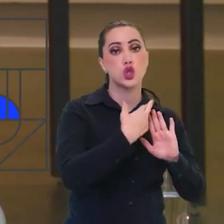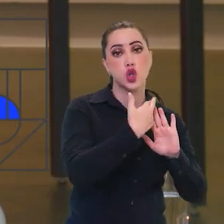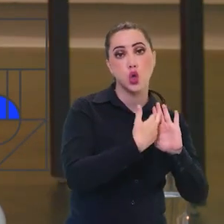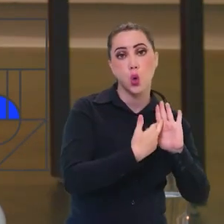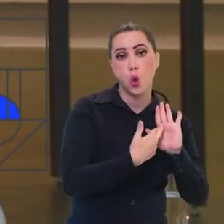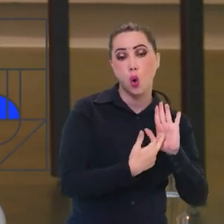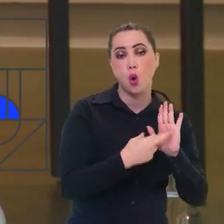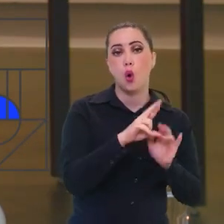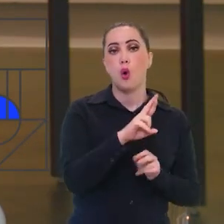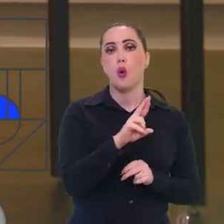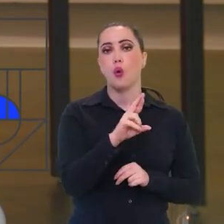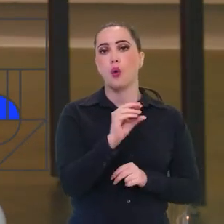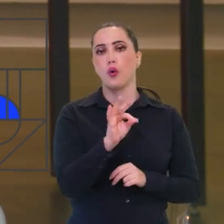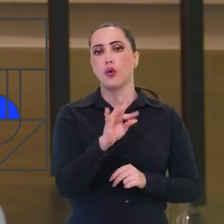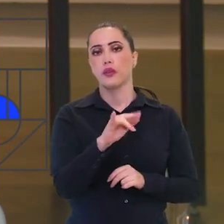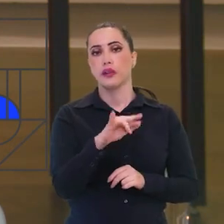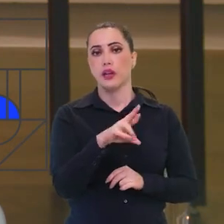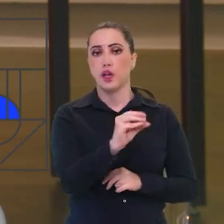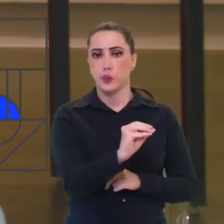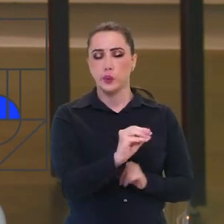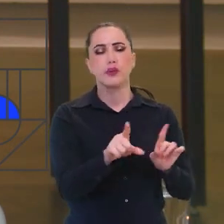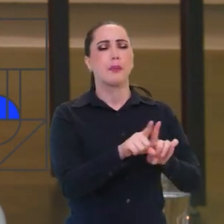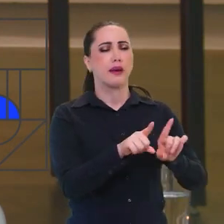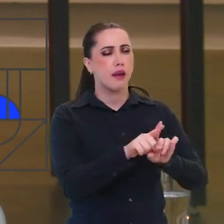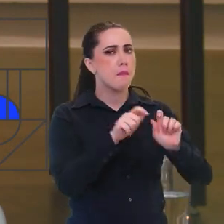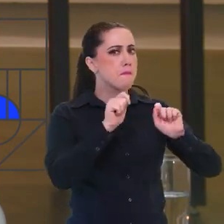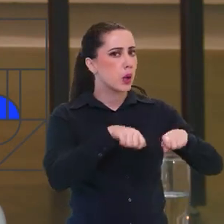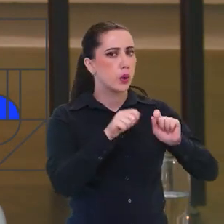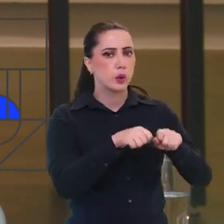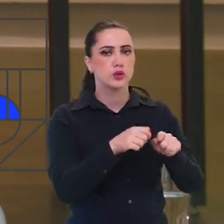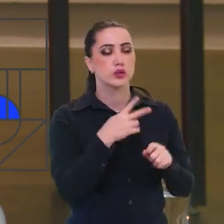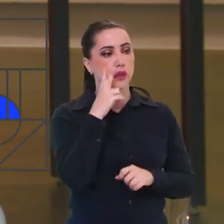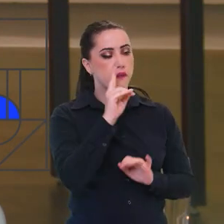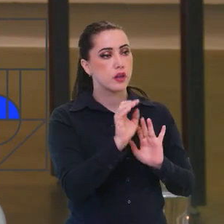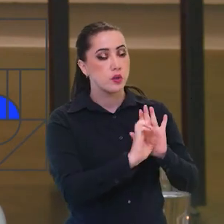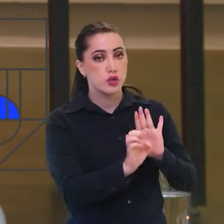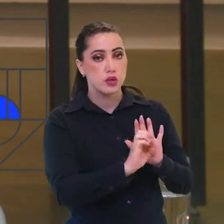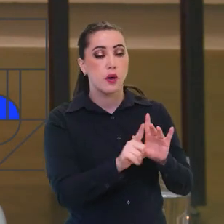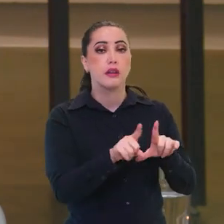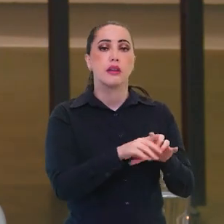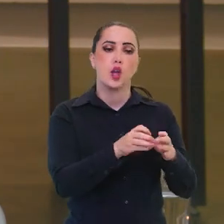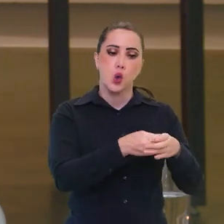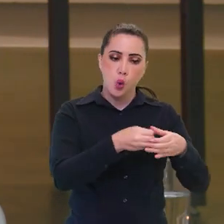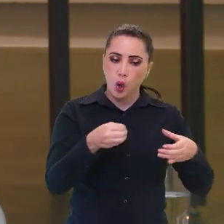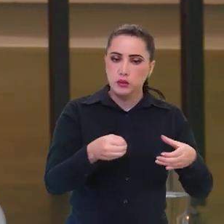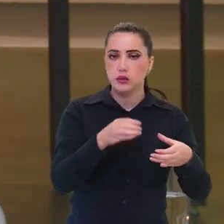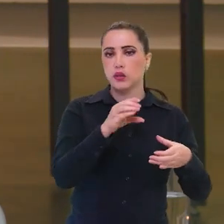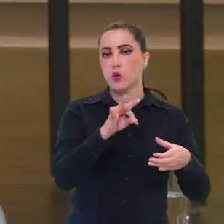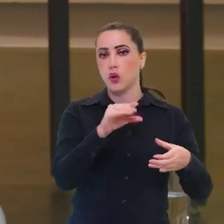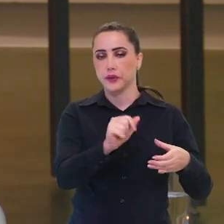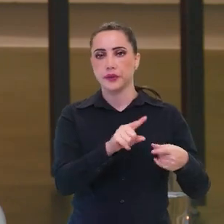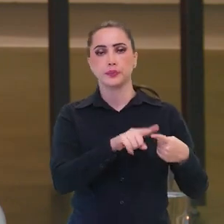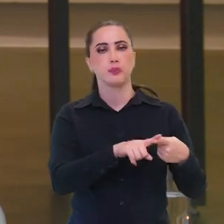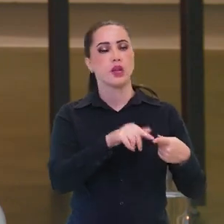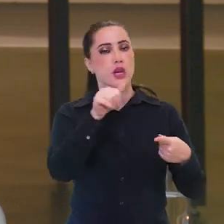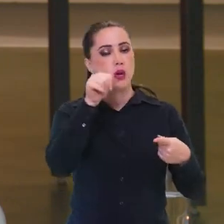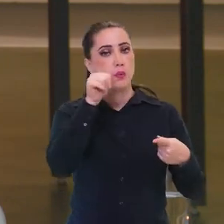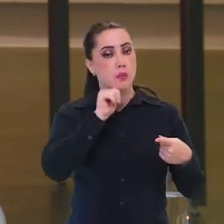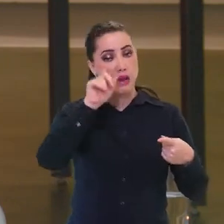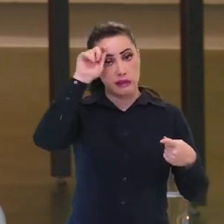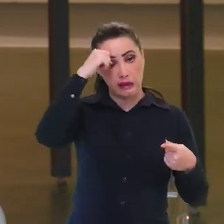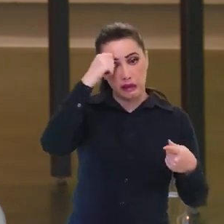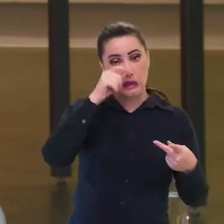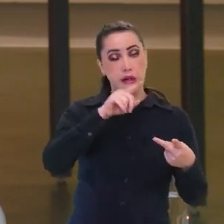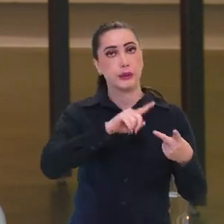roteiros, tudo isso. Essas pessoas vão concorrer a esses editais e com as cotas, devidas cotas para mulheres